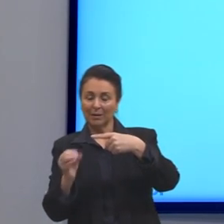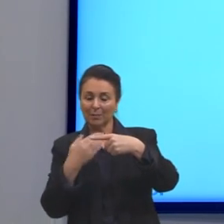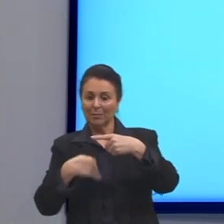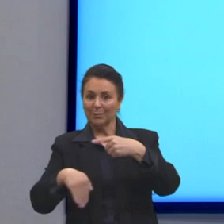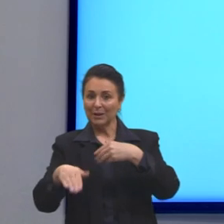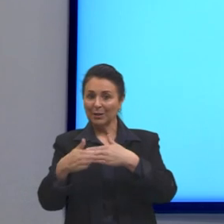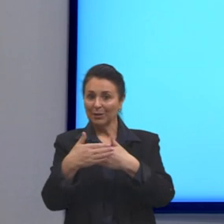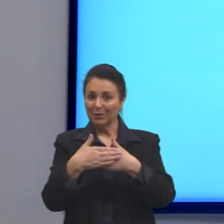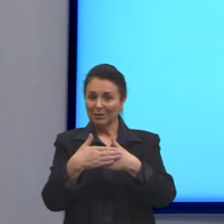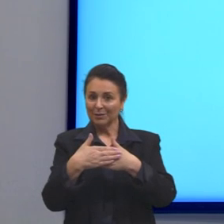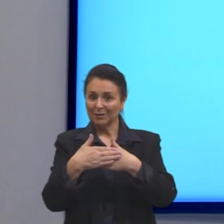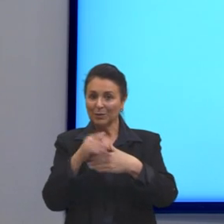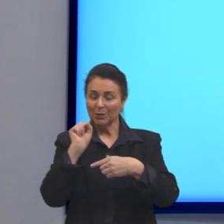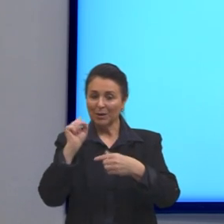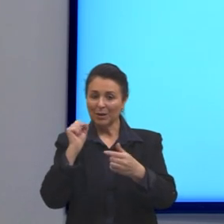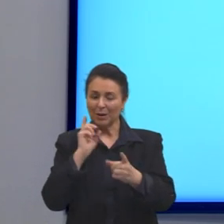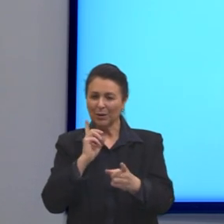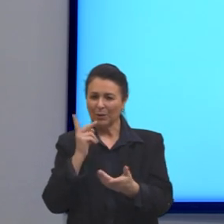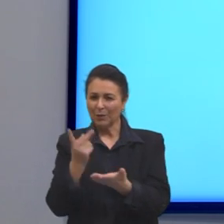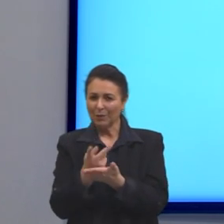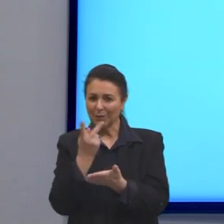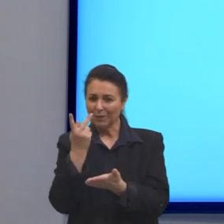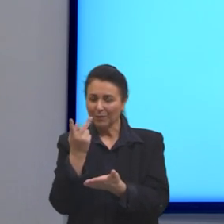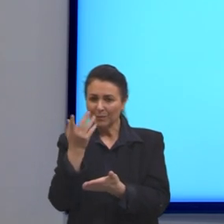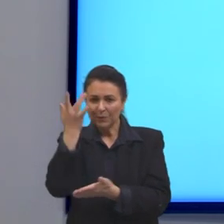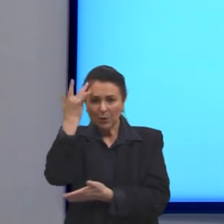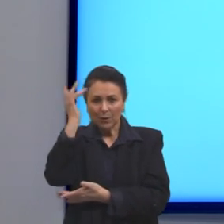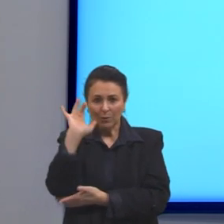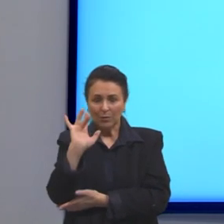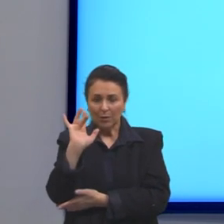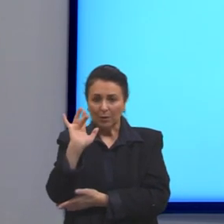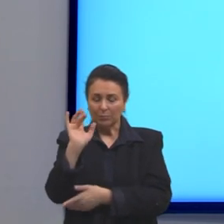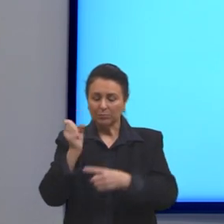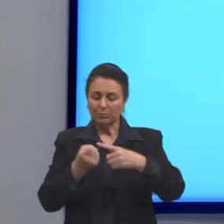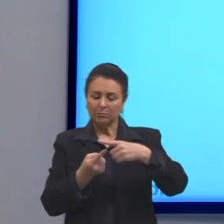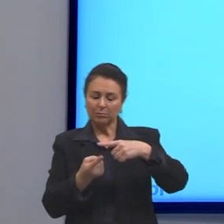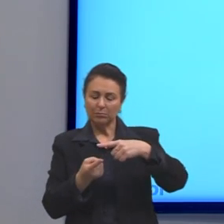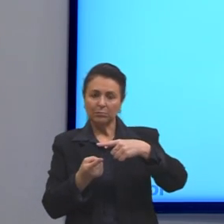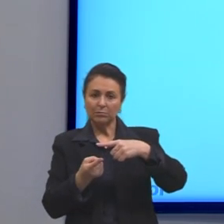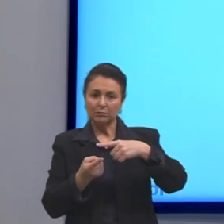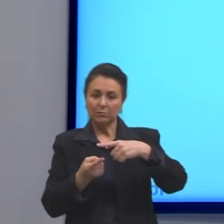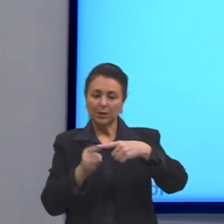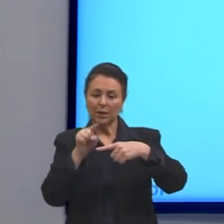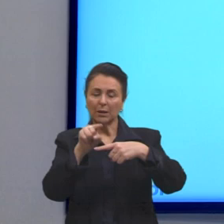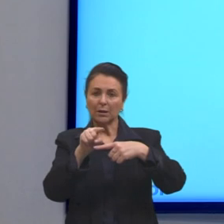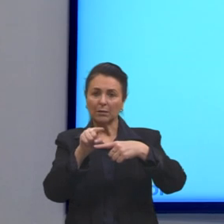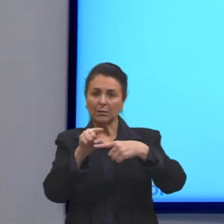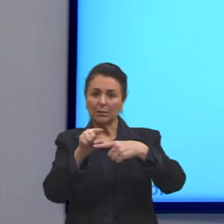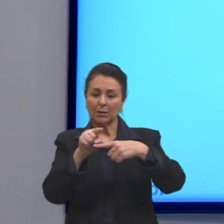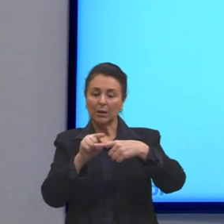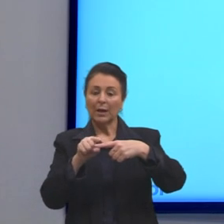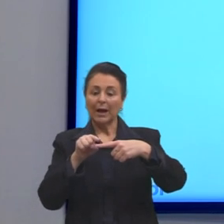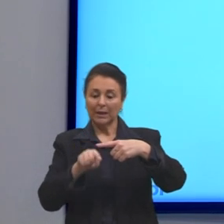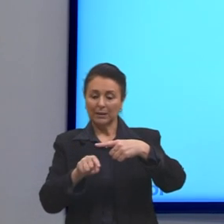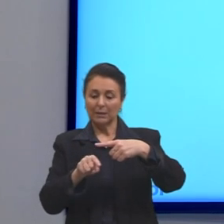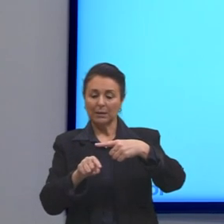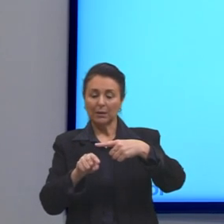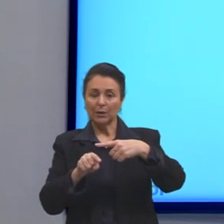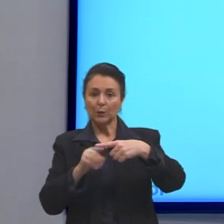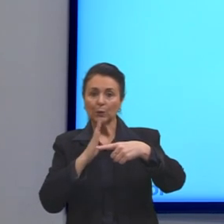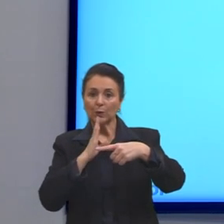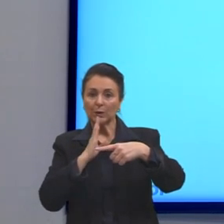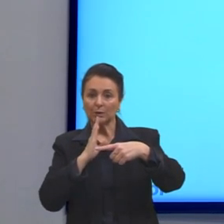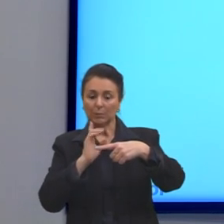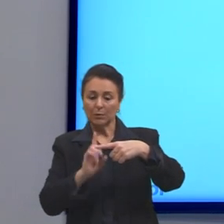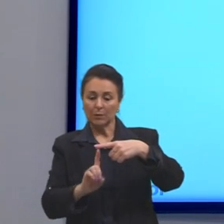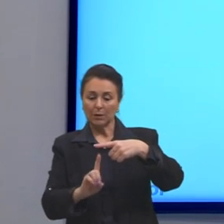Aí, o que acontece? Eu ainda não sei qual é o numerador que vai vir aqui, mas eu sei que o denominador vai